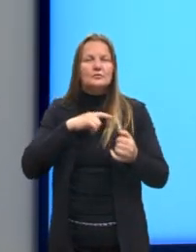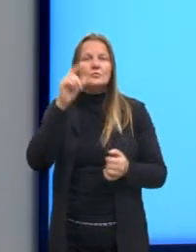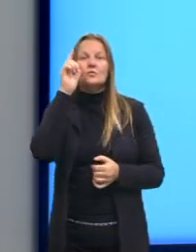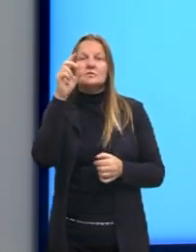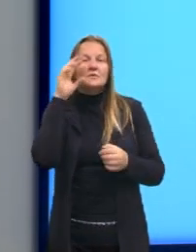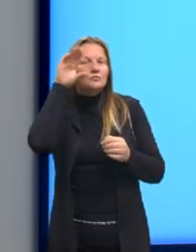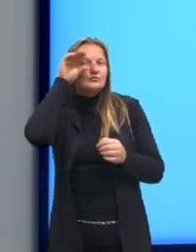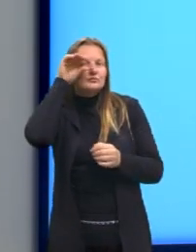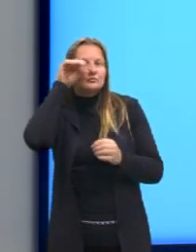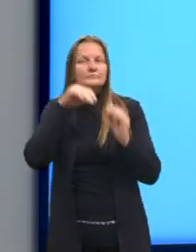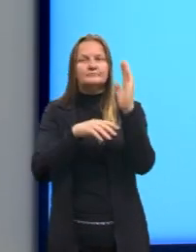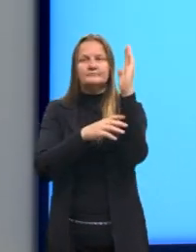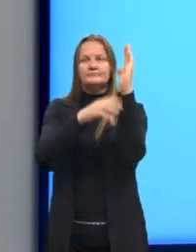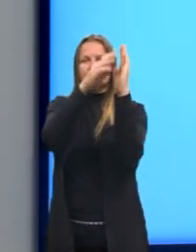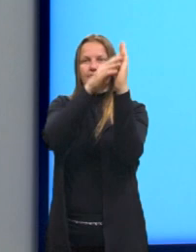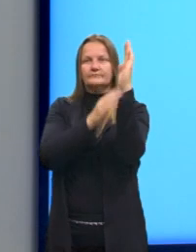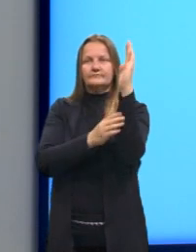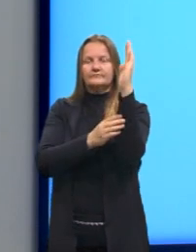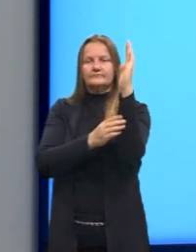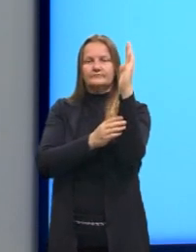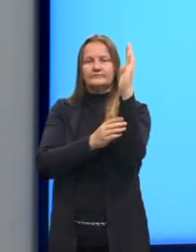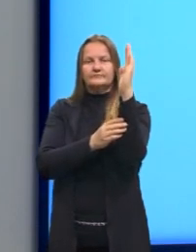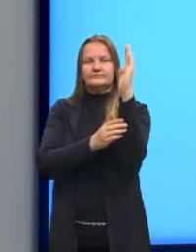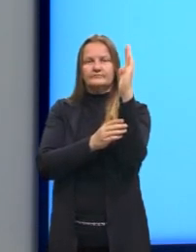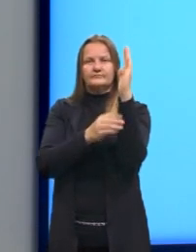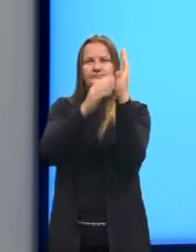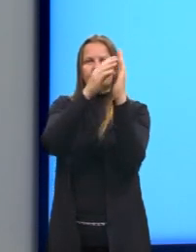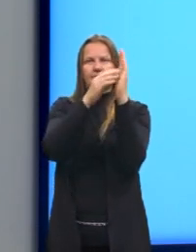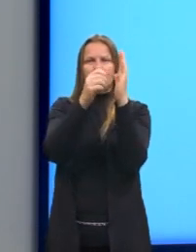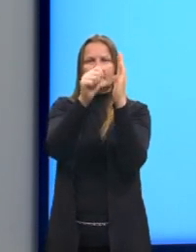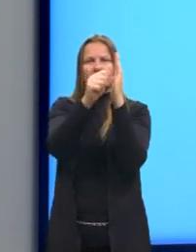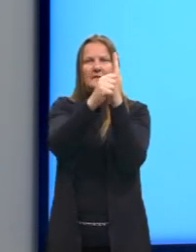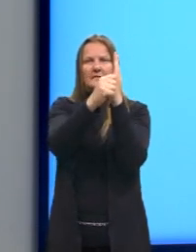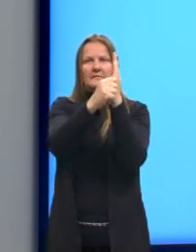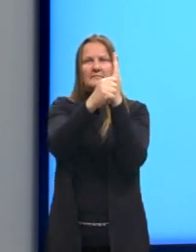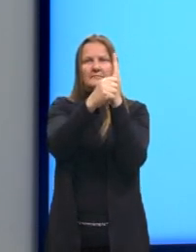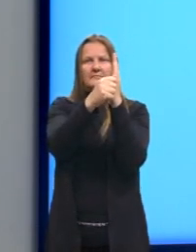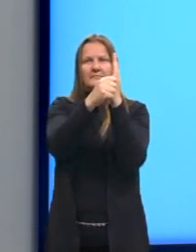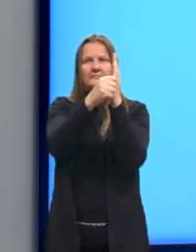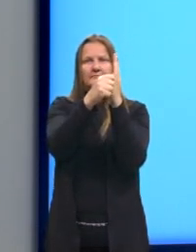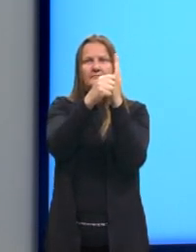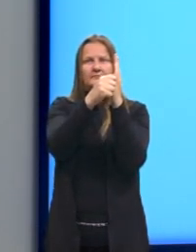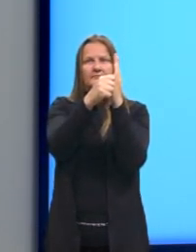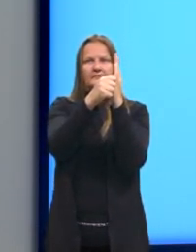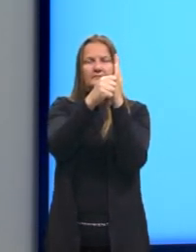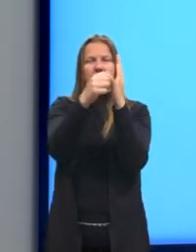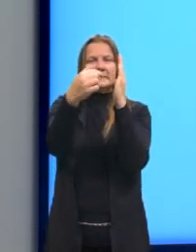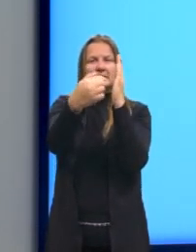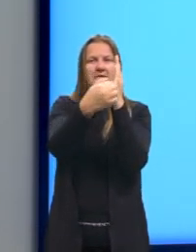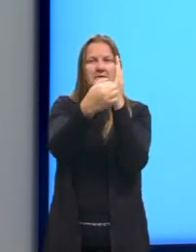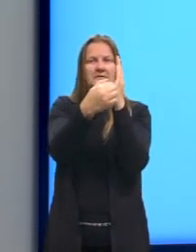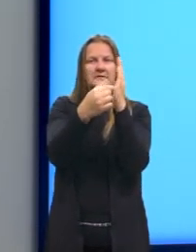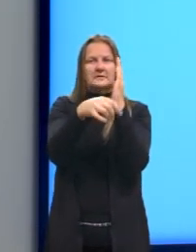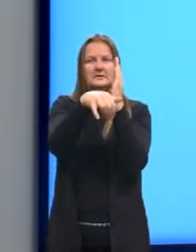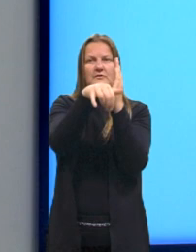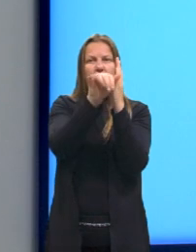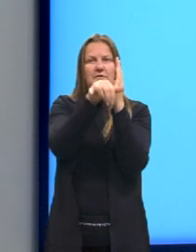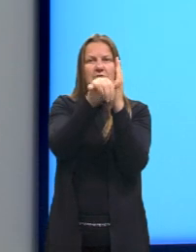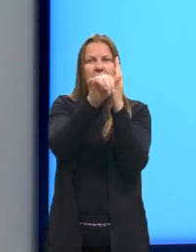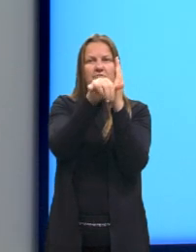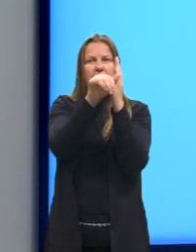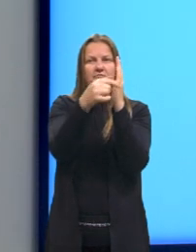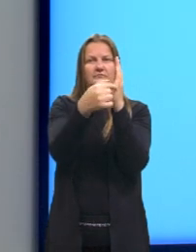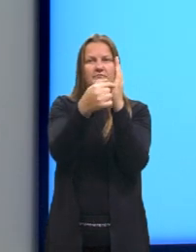observar, que o gráfico, né, o ponto A da nossa reta, ela cruza exatamente em cima do eixo